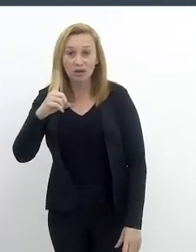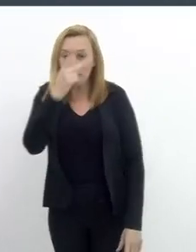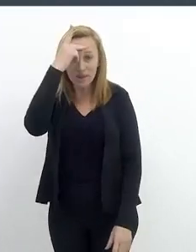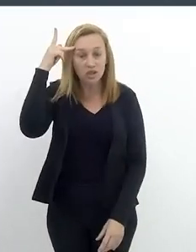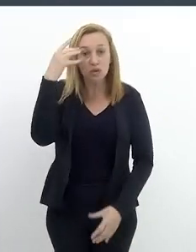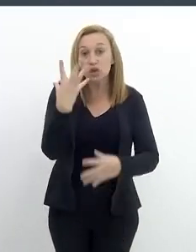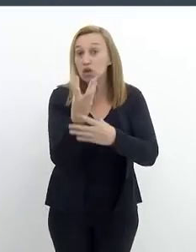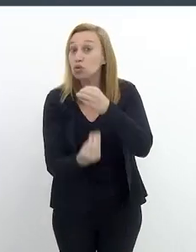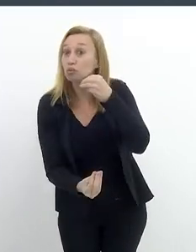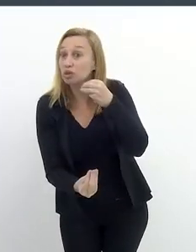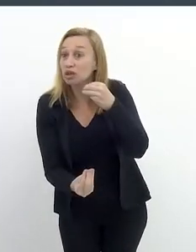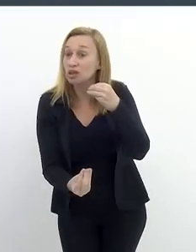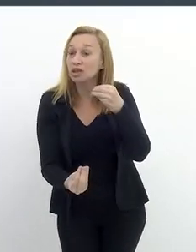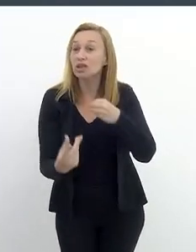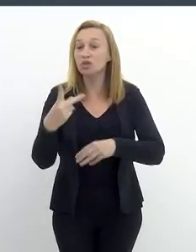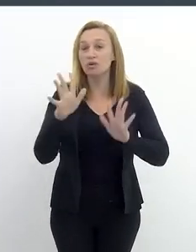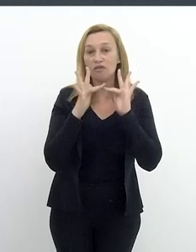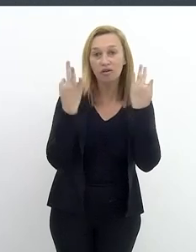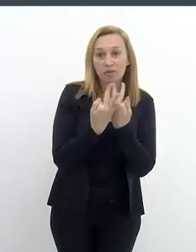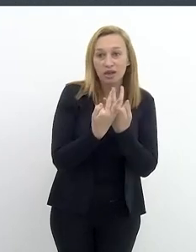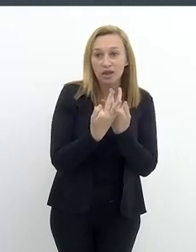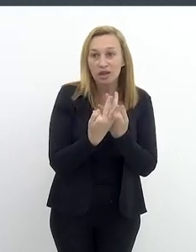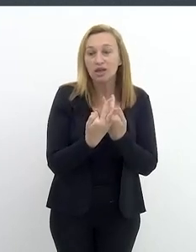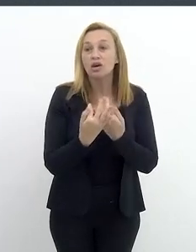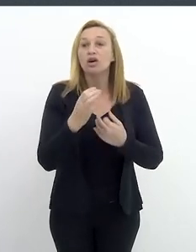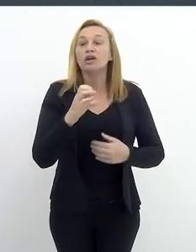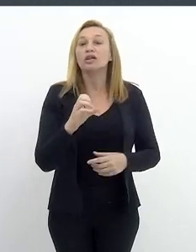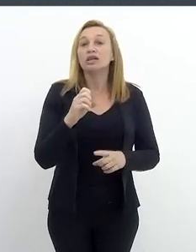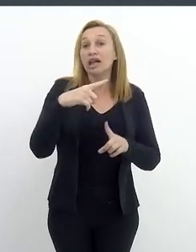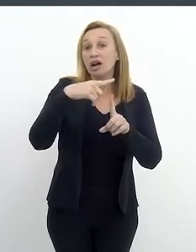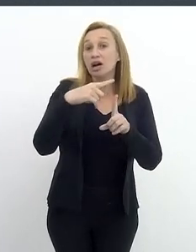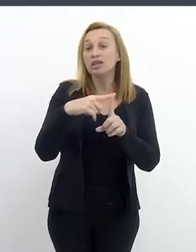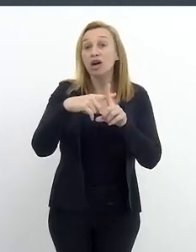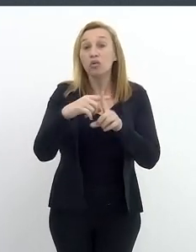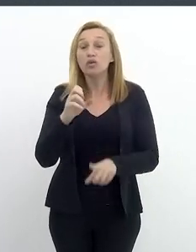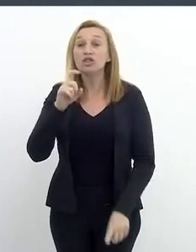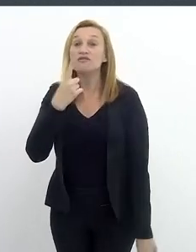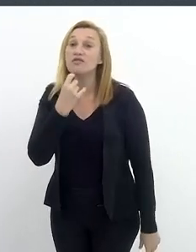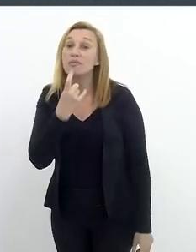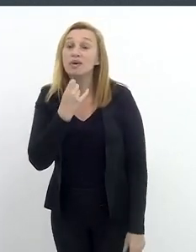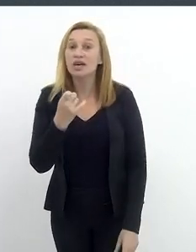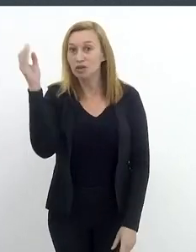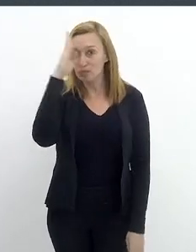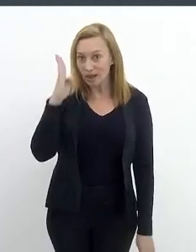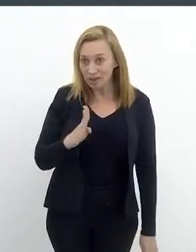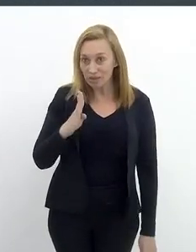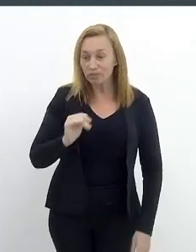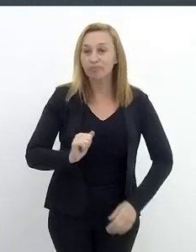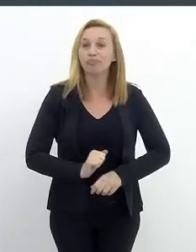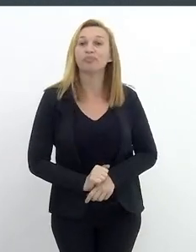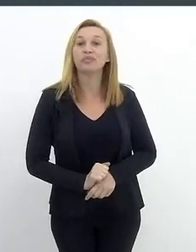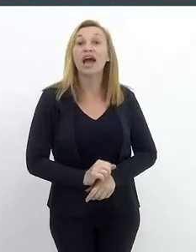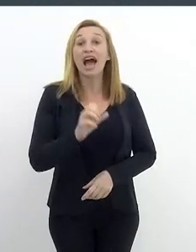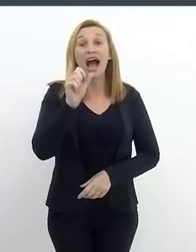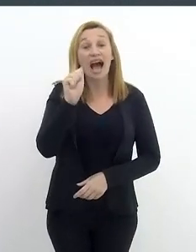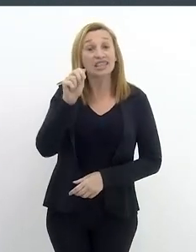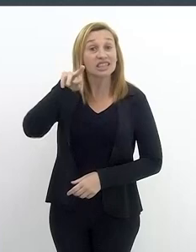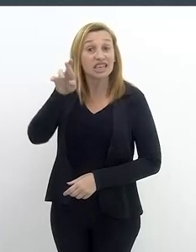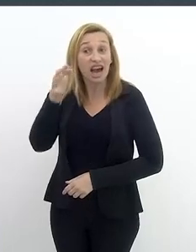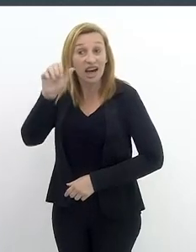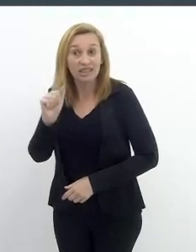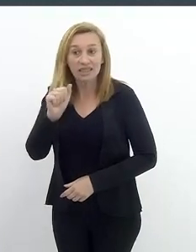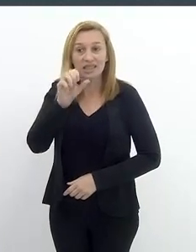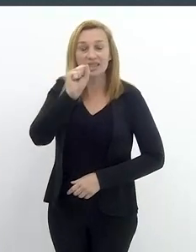coordenadora do Programa para Pessoas Desaparecidas e Suas Famílias do Comitê Internacional da Cruz Vermelha no Brasil.